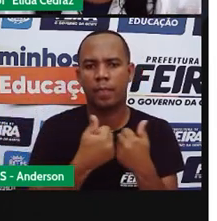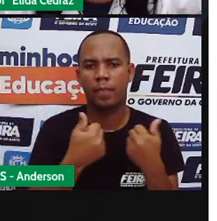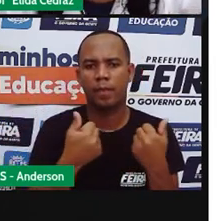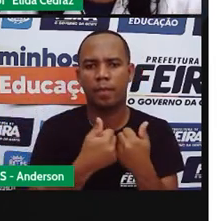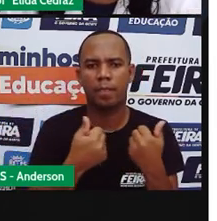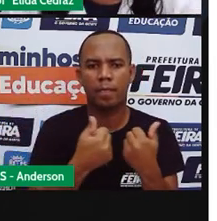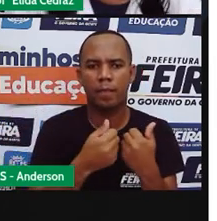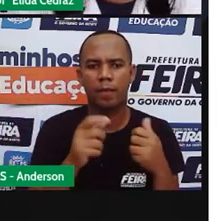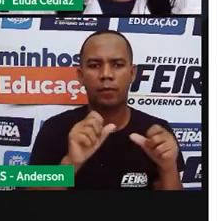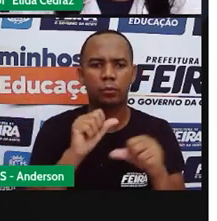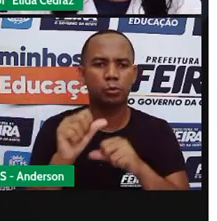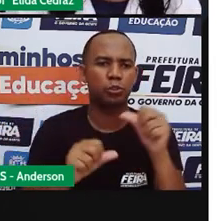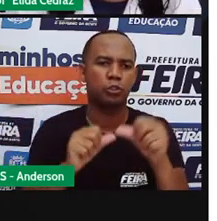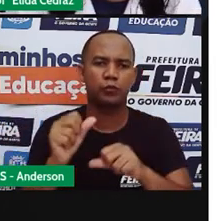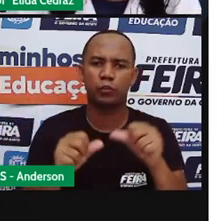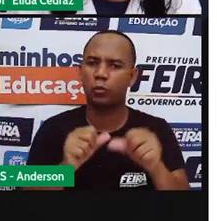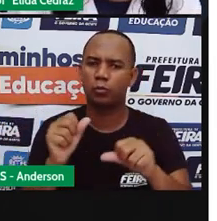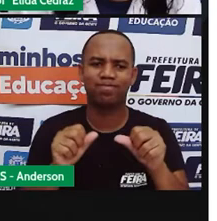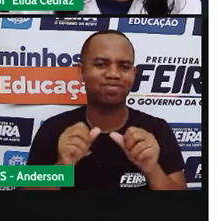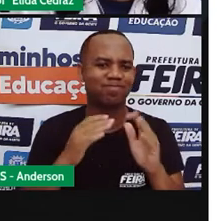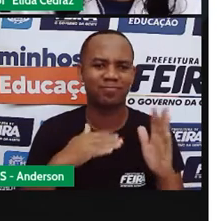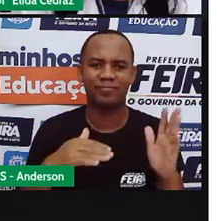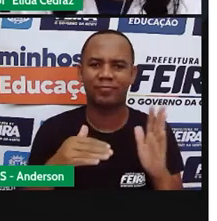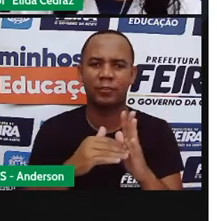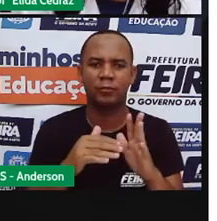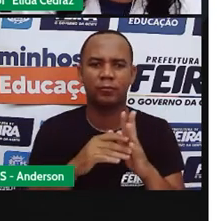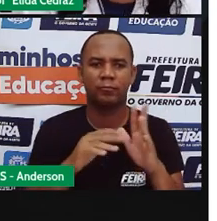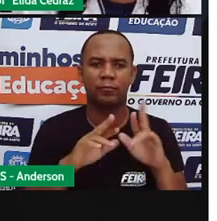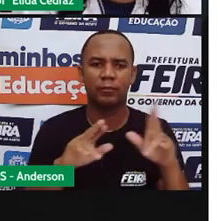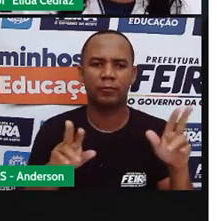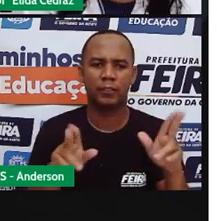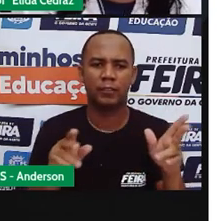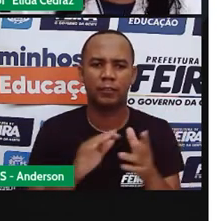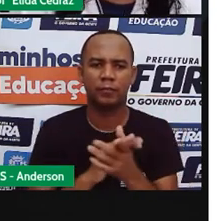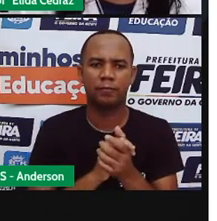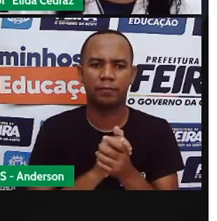árvores ali no fundo, é o estacionamento de frente com a Prefeitura.